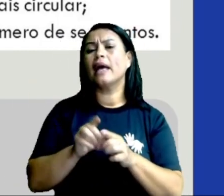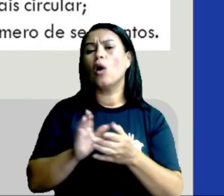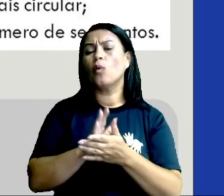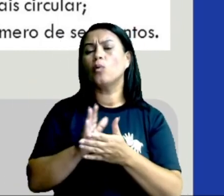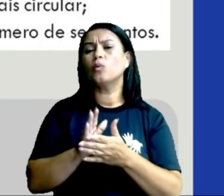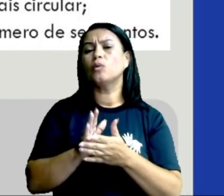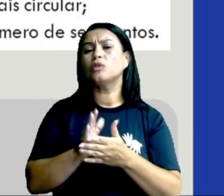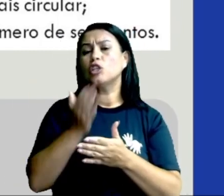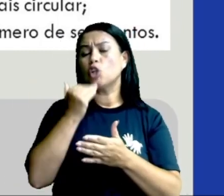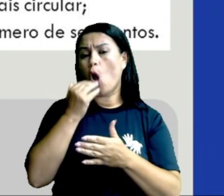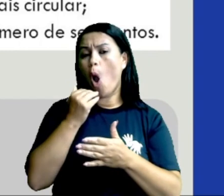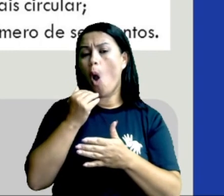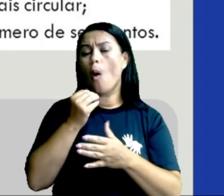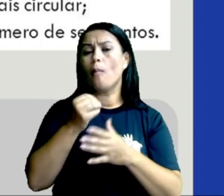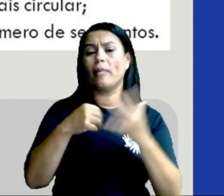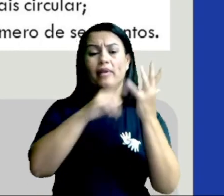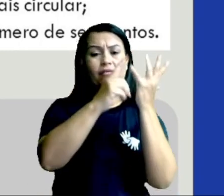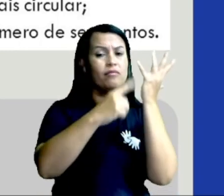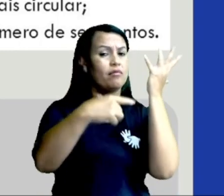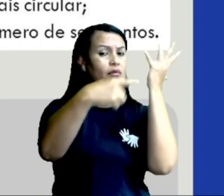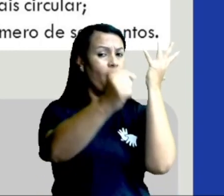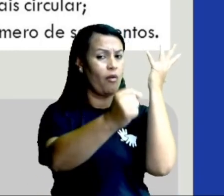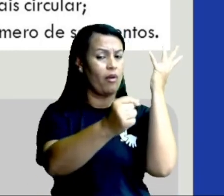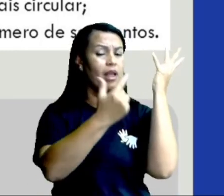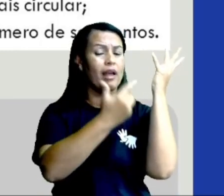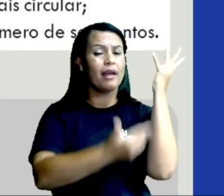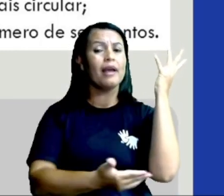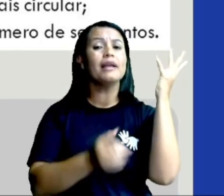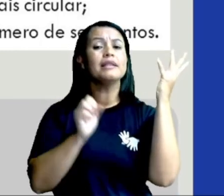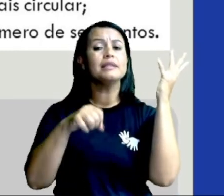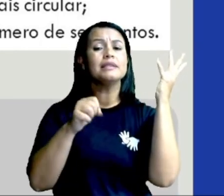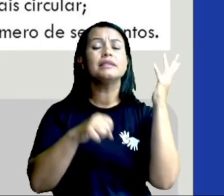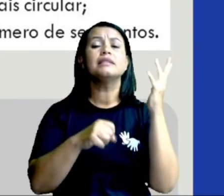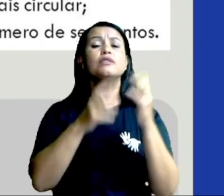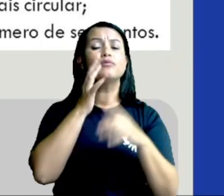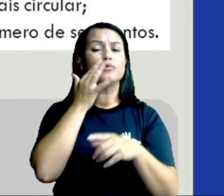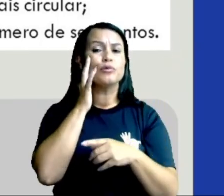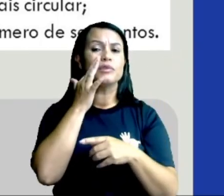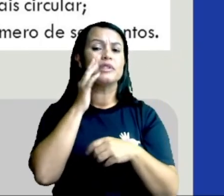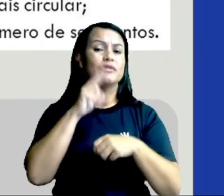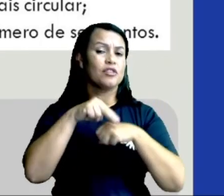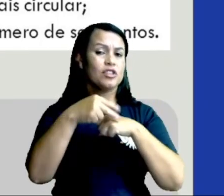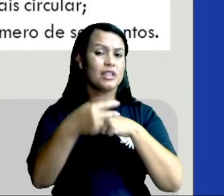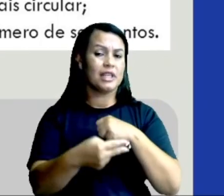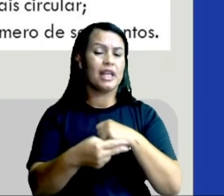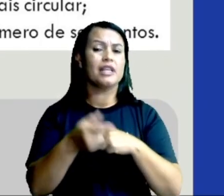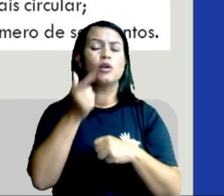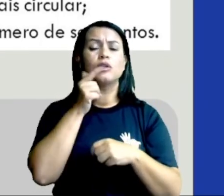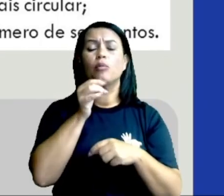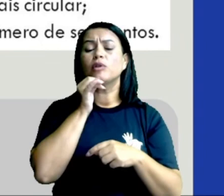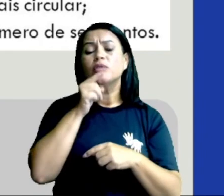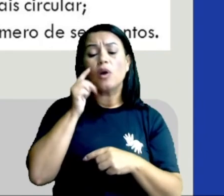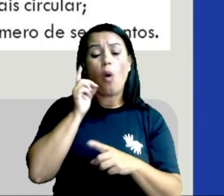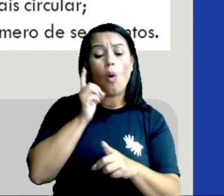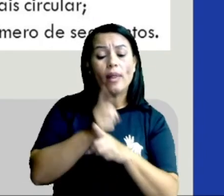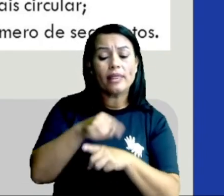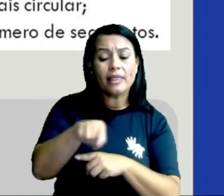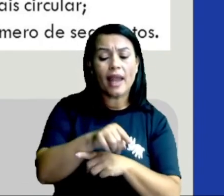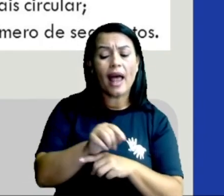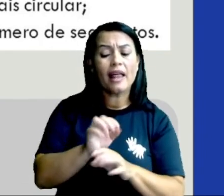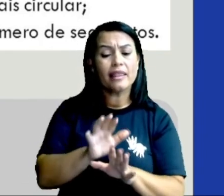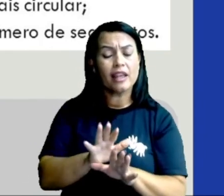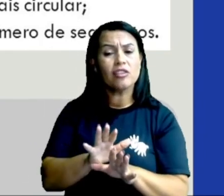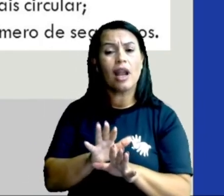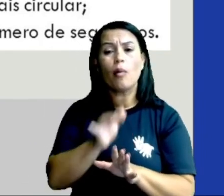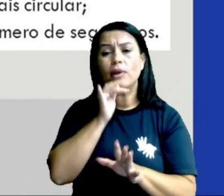de matéria orgânica do que as minhocas, que acompanham muito bem a matéria orgânica. Se você encontrar um piolo de cobra ou um emboá, bota ele lá